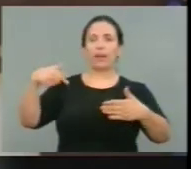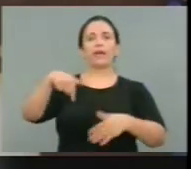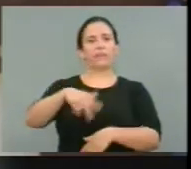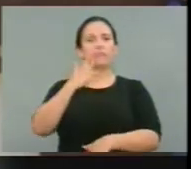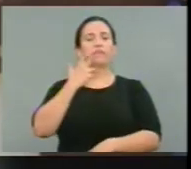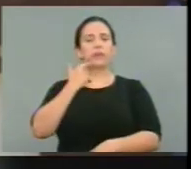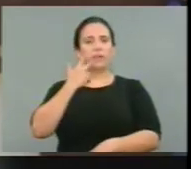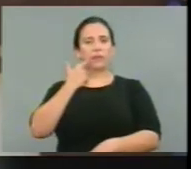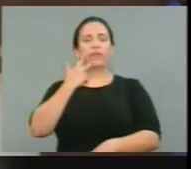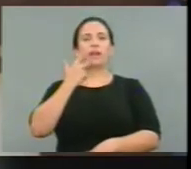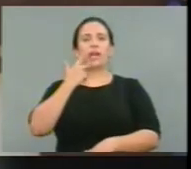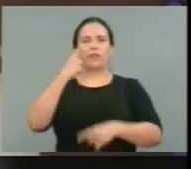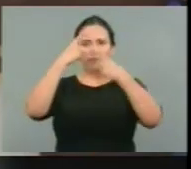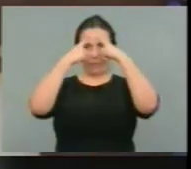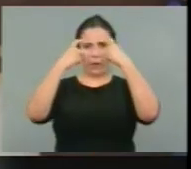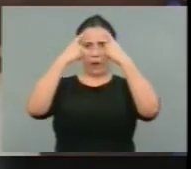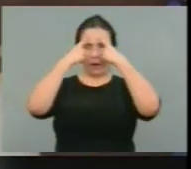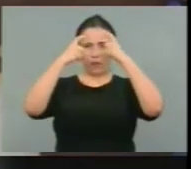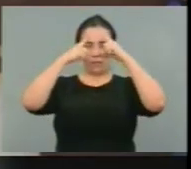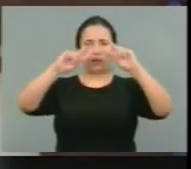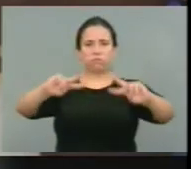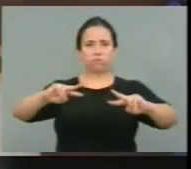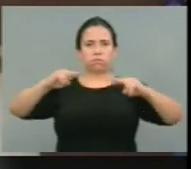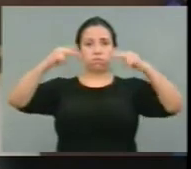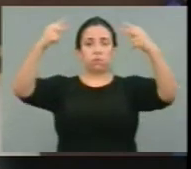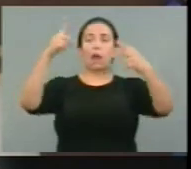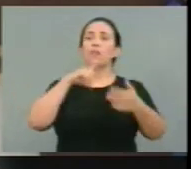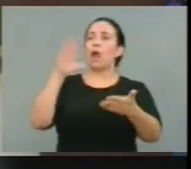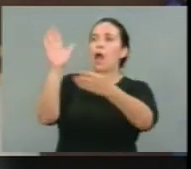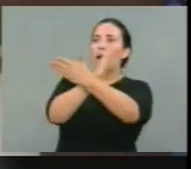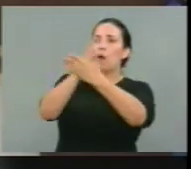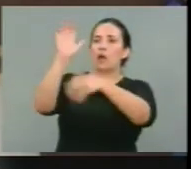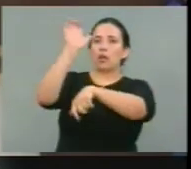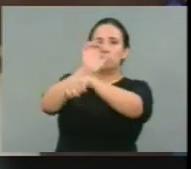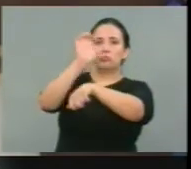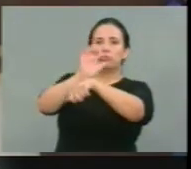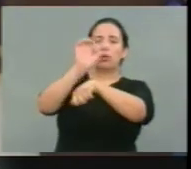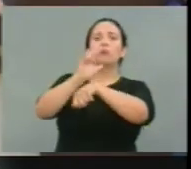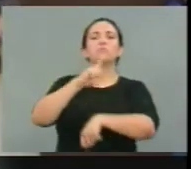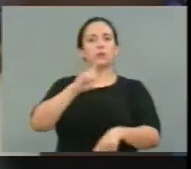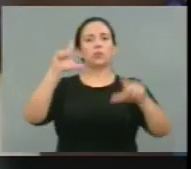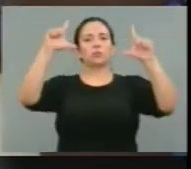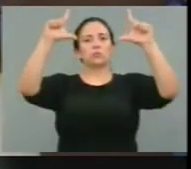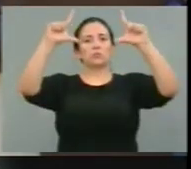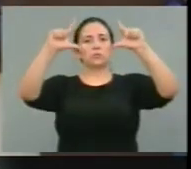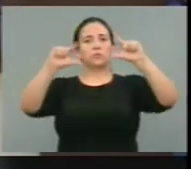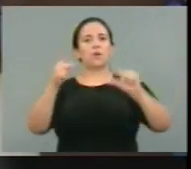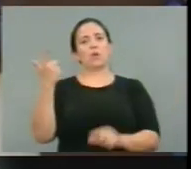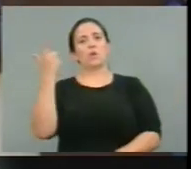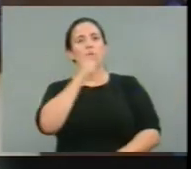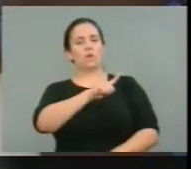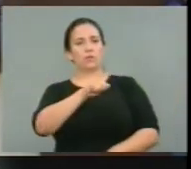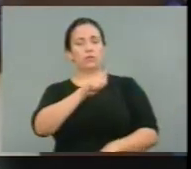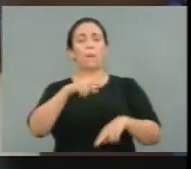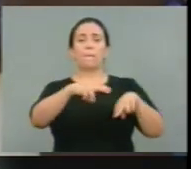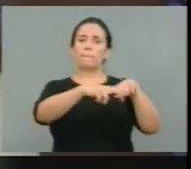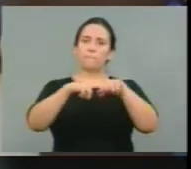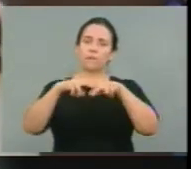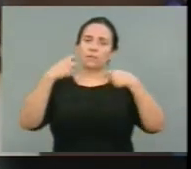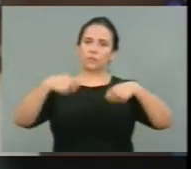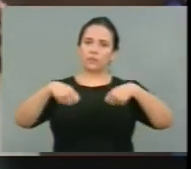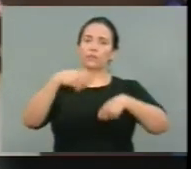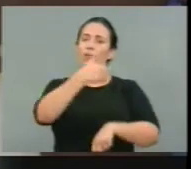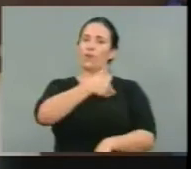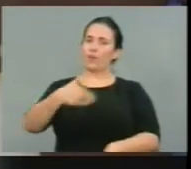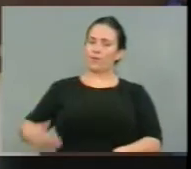cidades, inclusive, reduziram as suas taxas de homicídio. E aí a necessidade dos governos